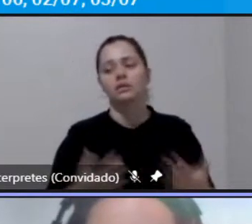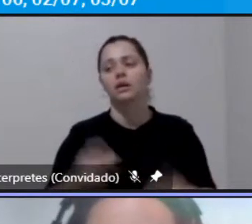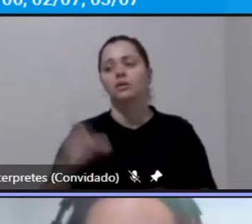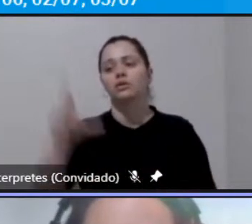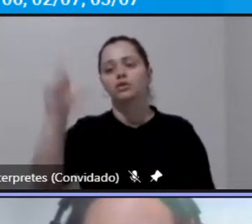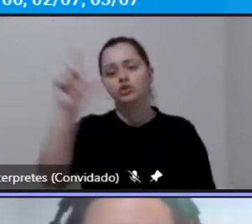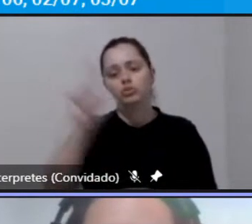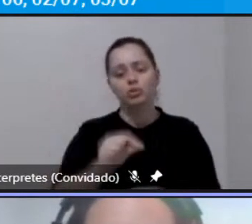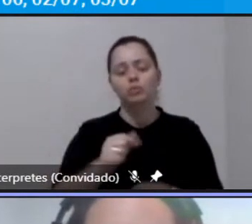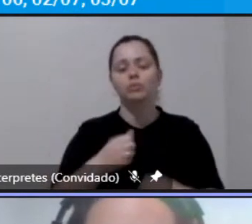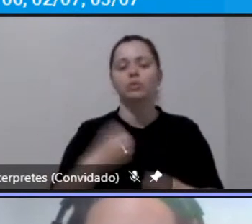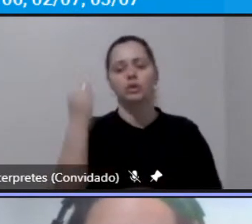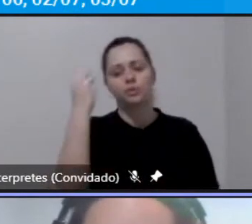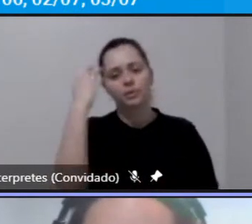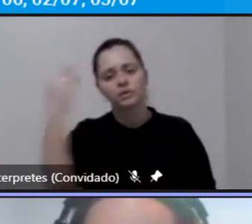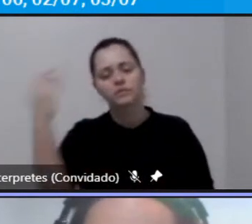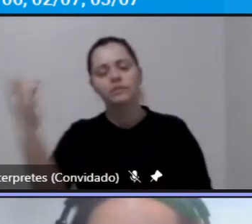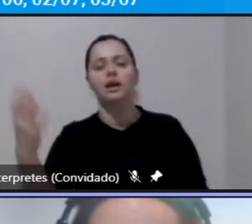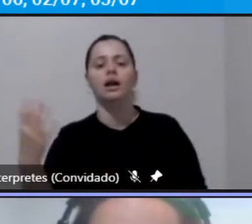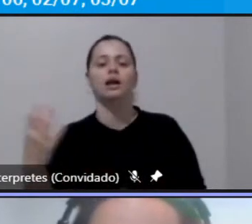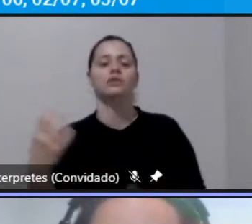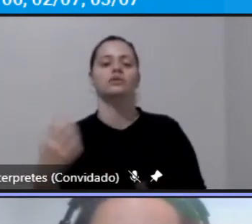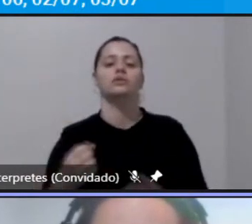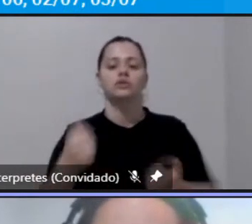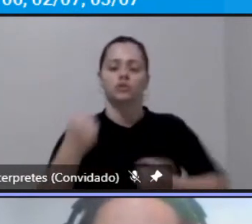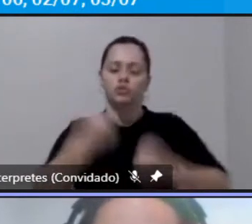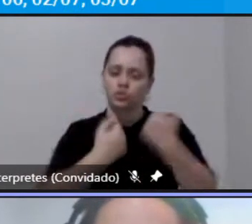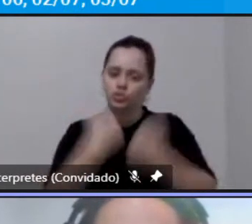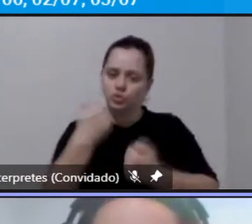ofertadas pelas operadoras